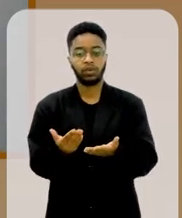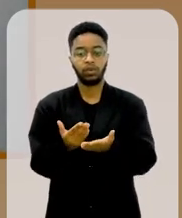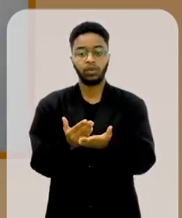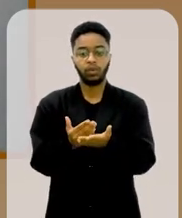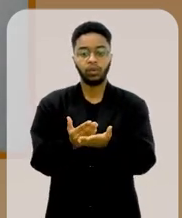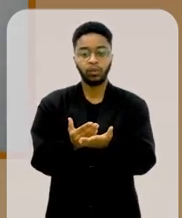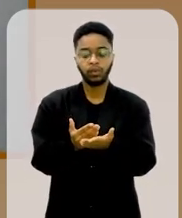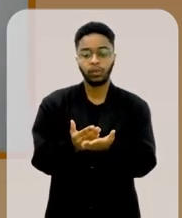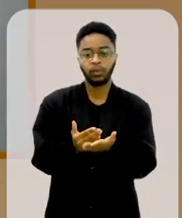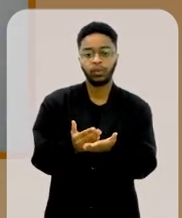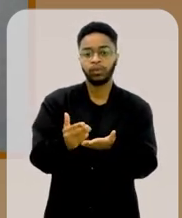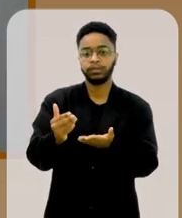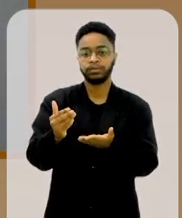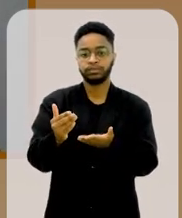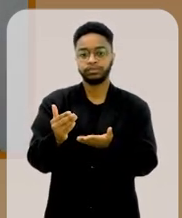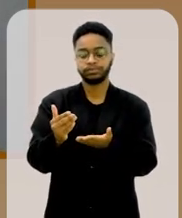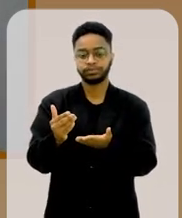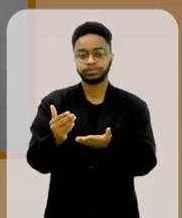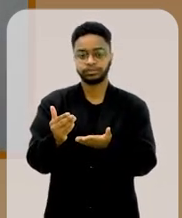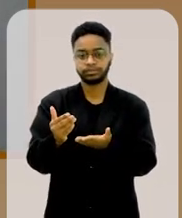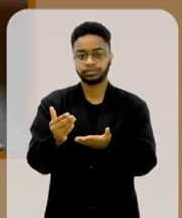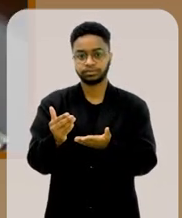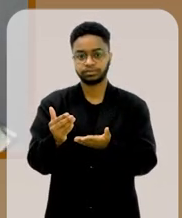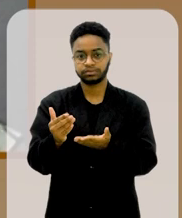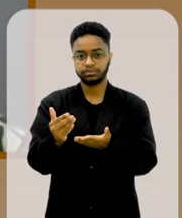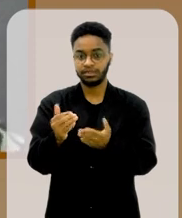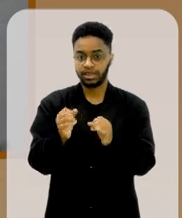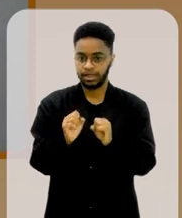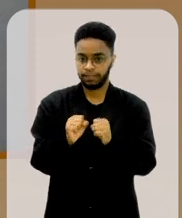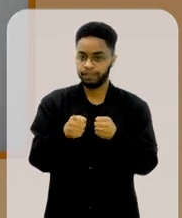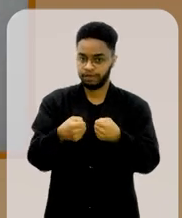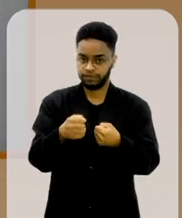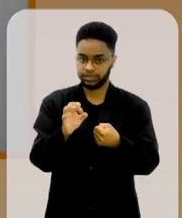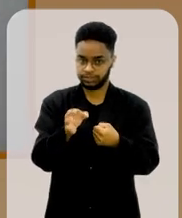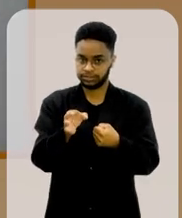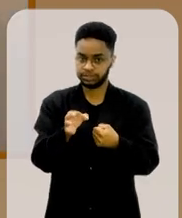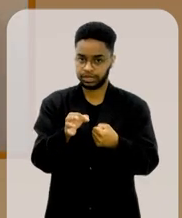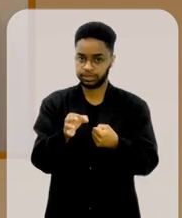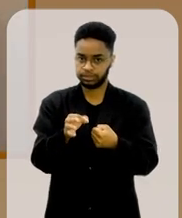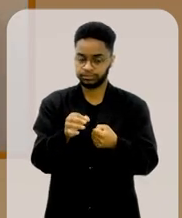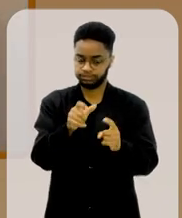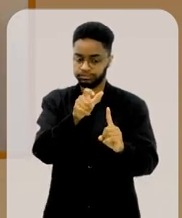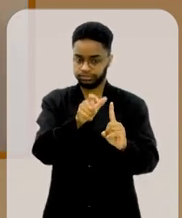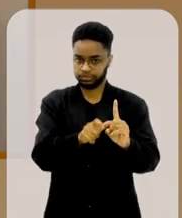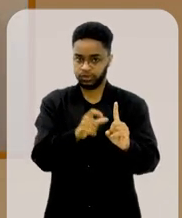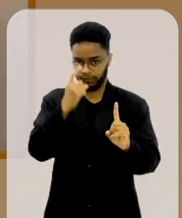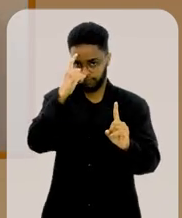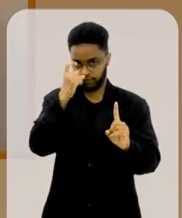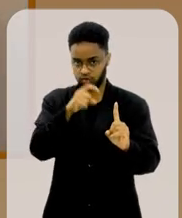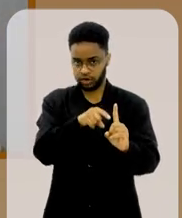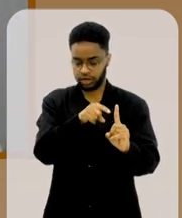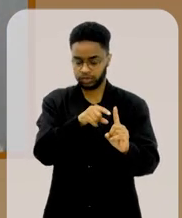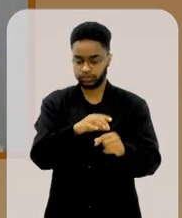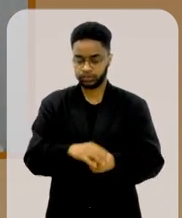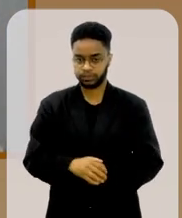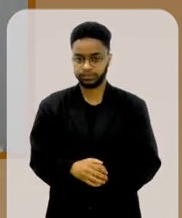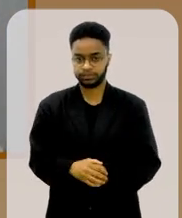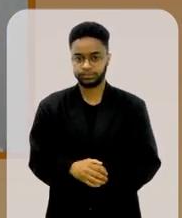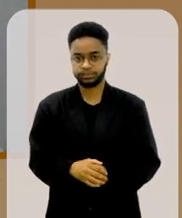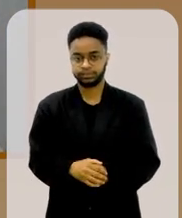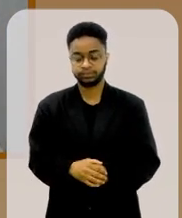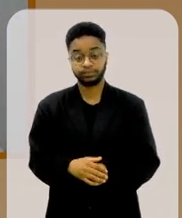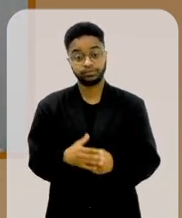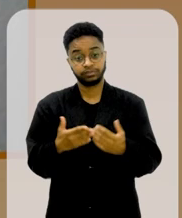questão da defesa deste agressor. Então,